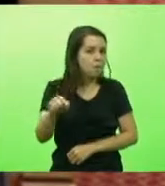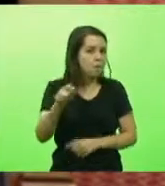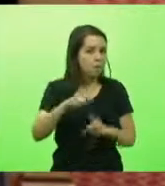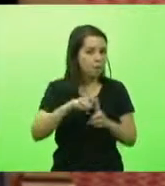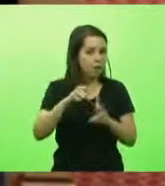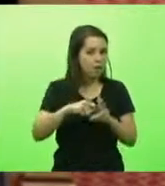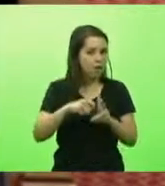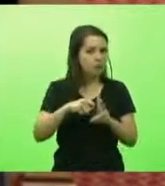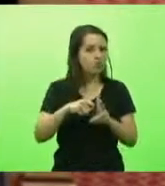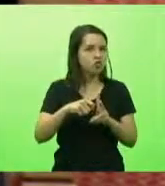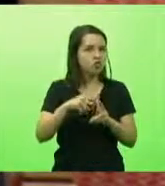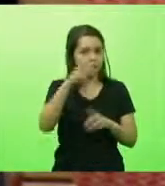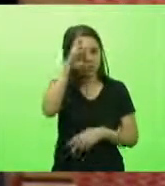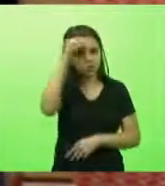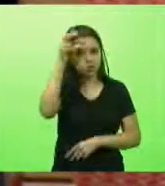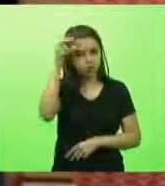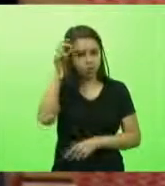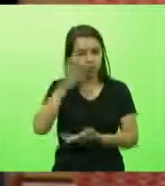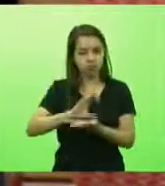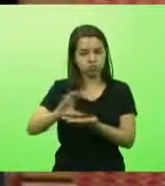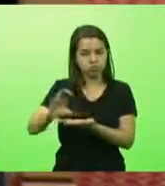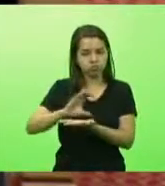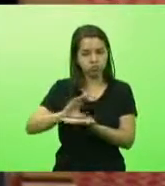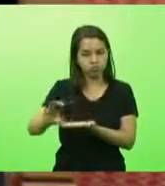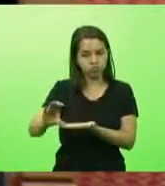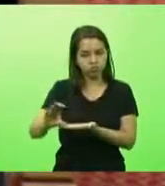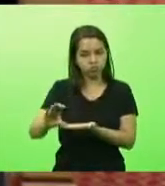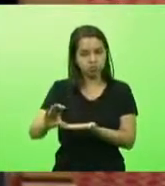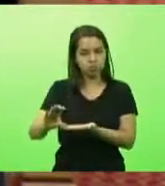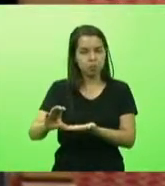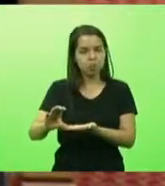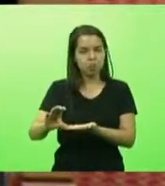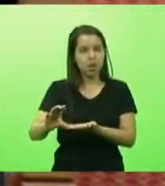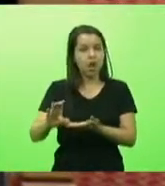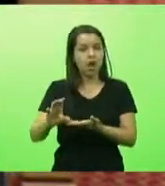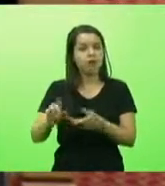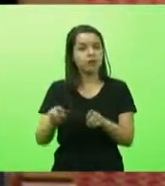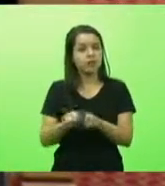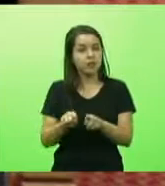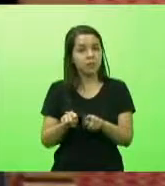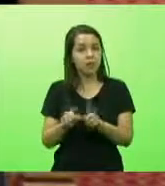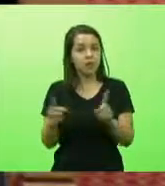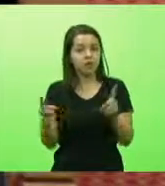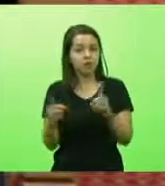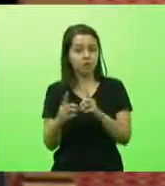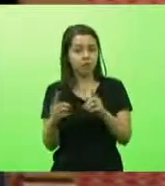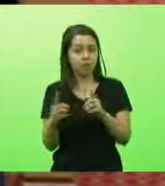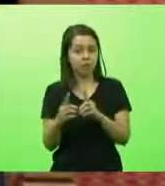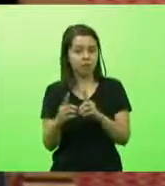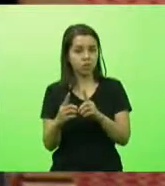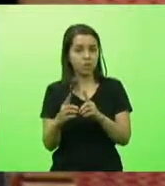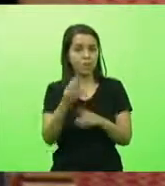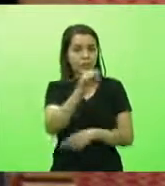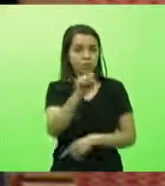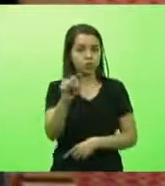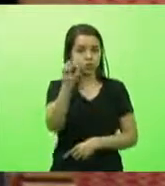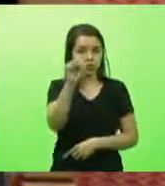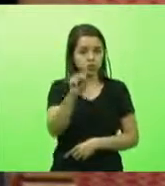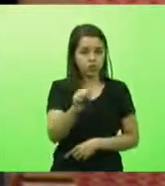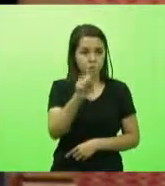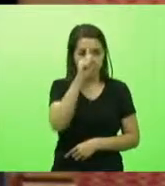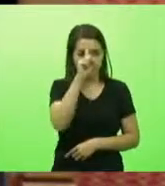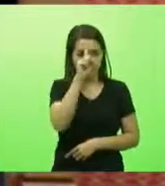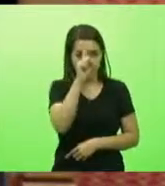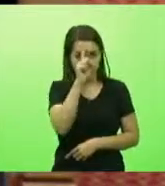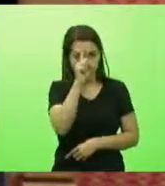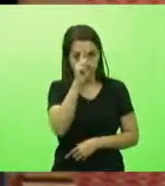prefeitura e o restante tudo pelo atendimento pelo SUS. Hospital com todos os quartos com ar